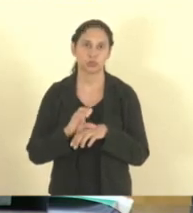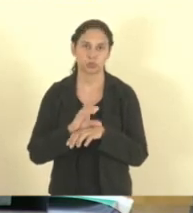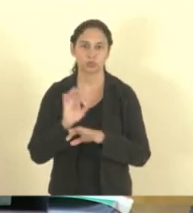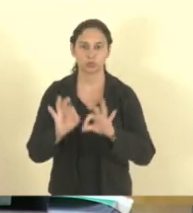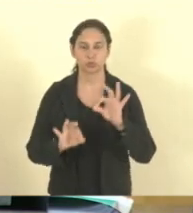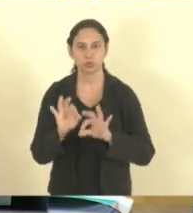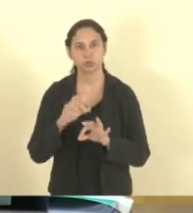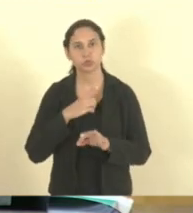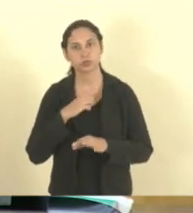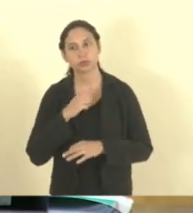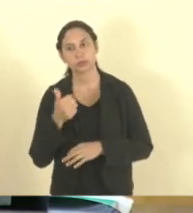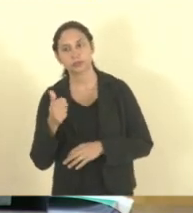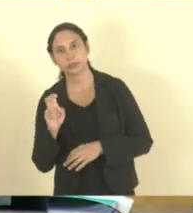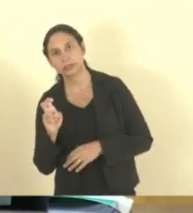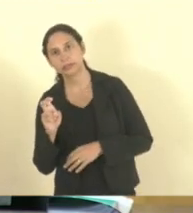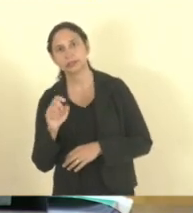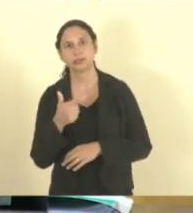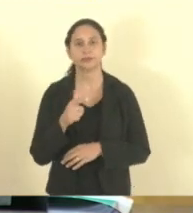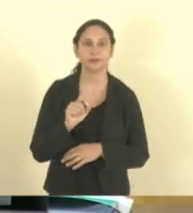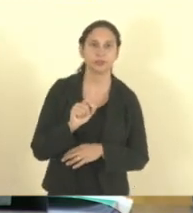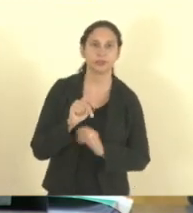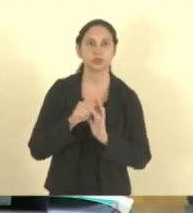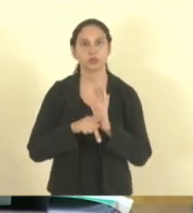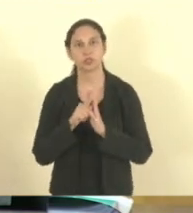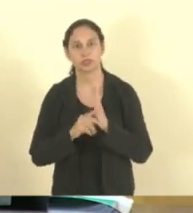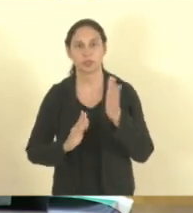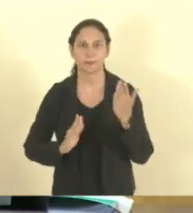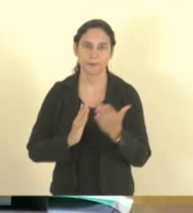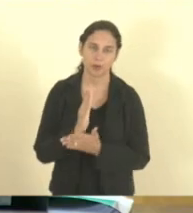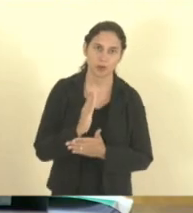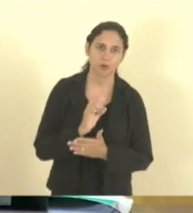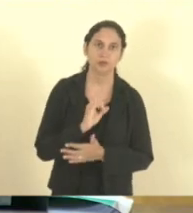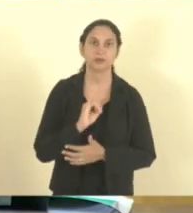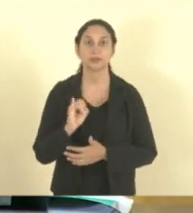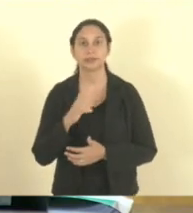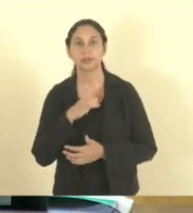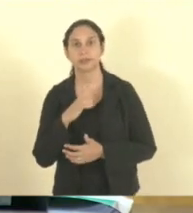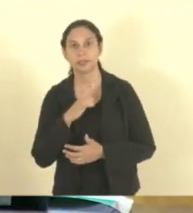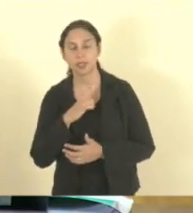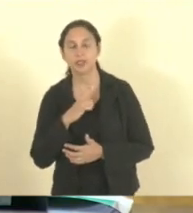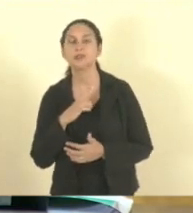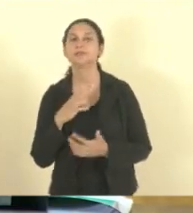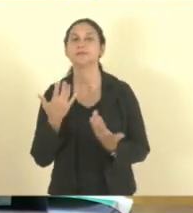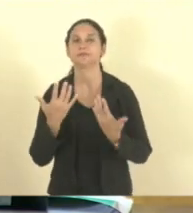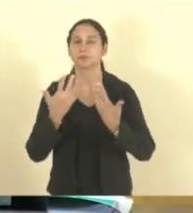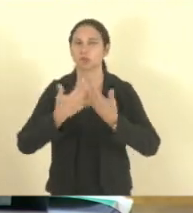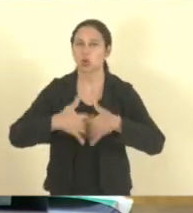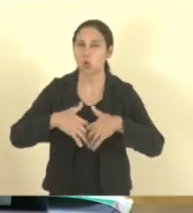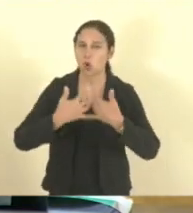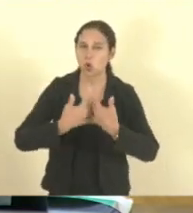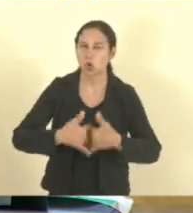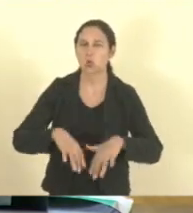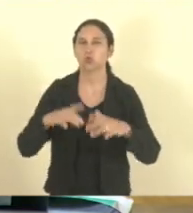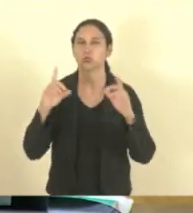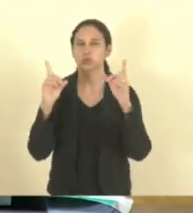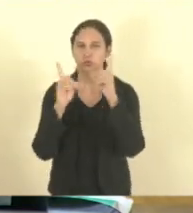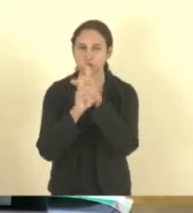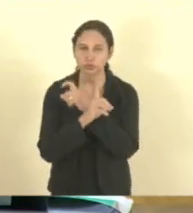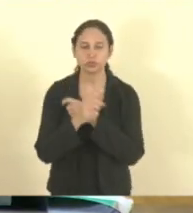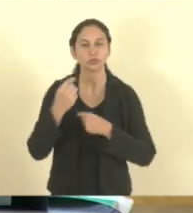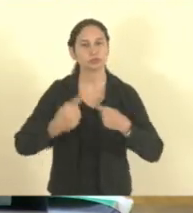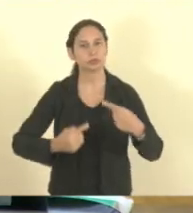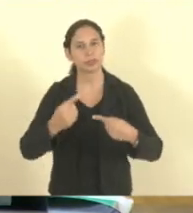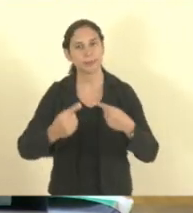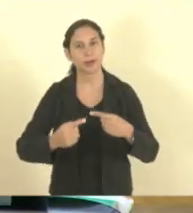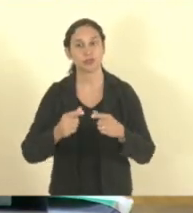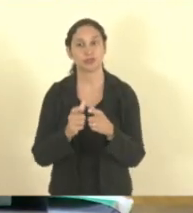15 a 20 projetos. Às vezes, quando entra na pauta projetos mais complexos, o debate aqui acaba demorando mais,